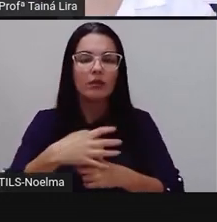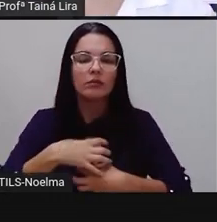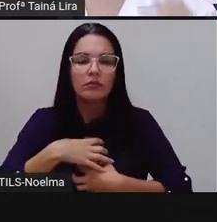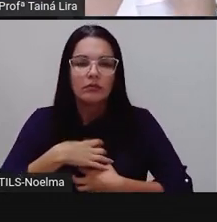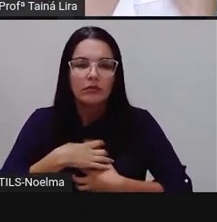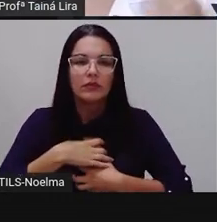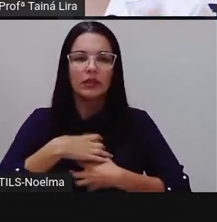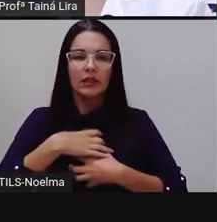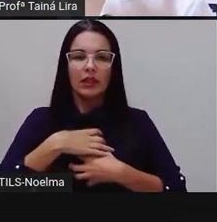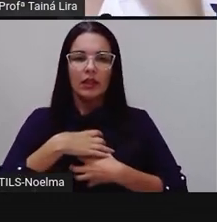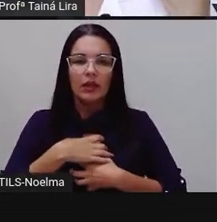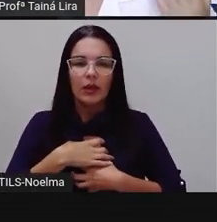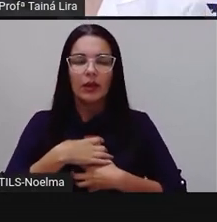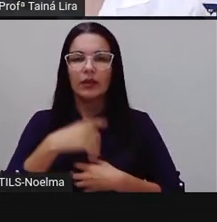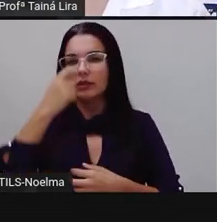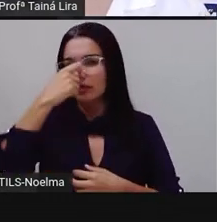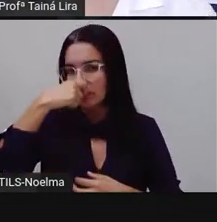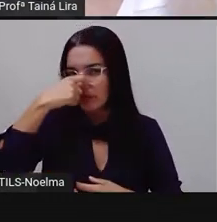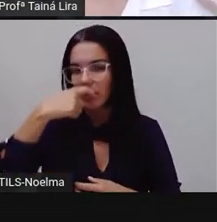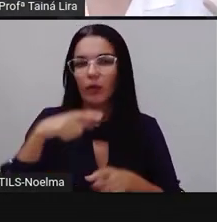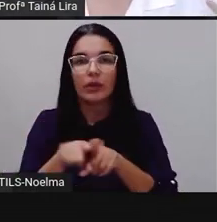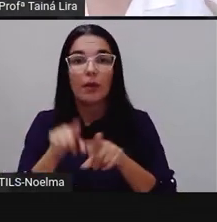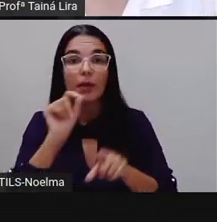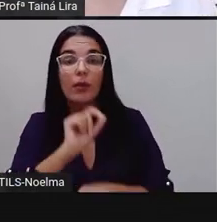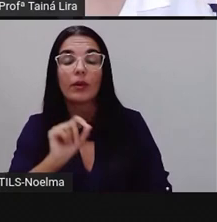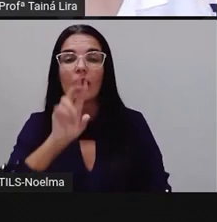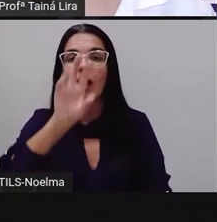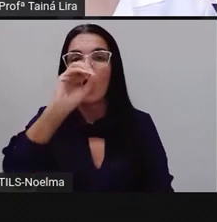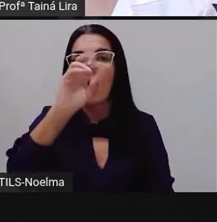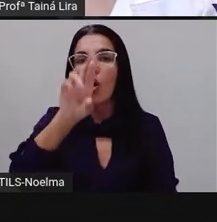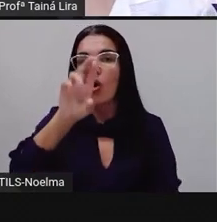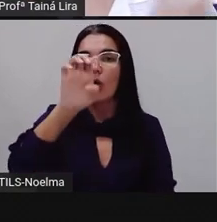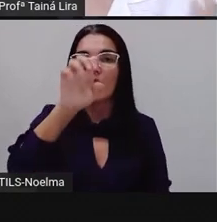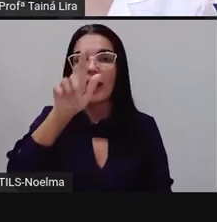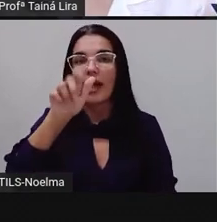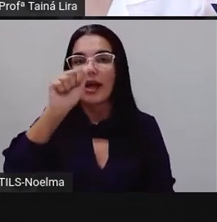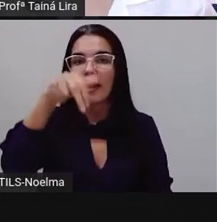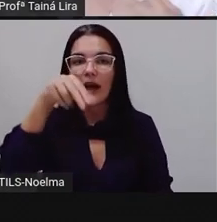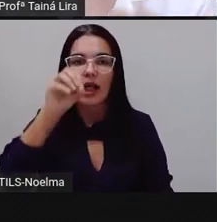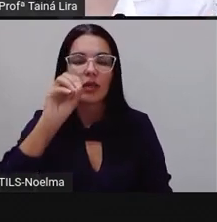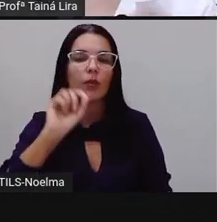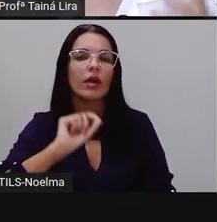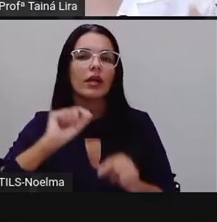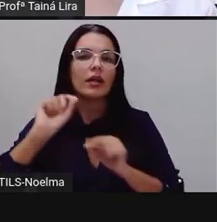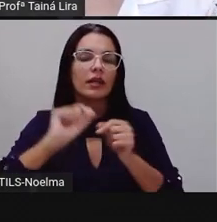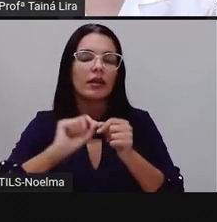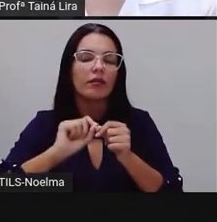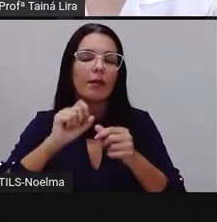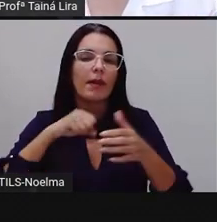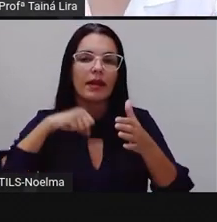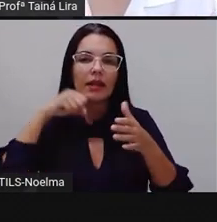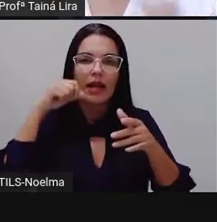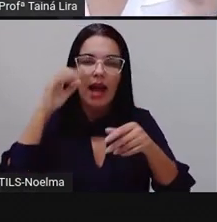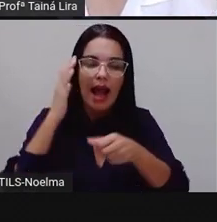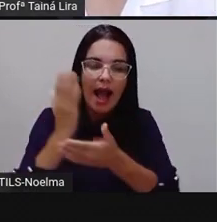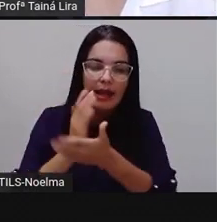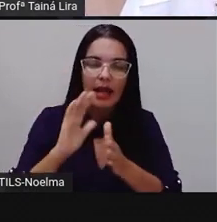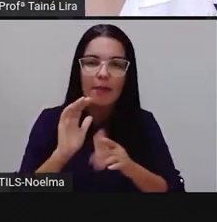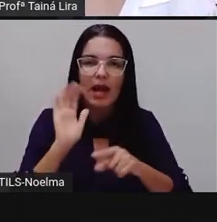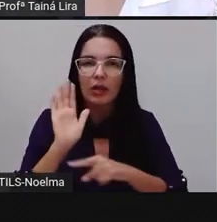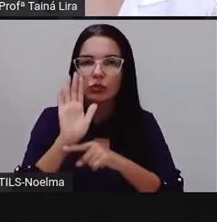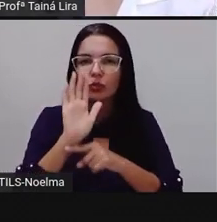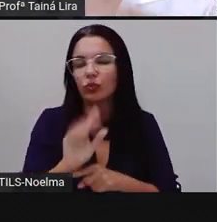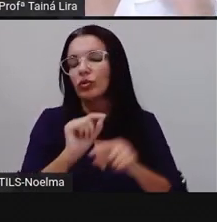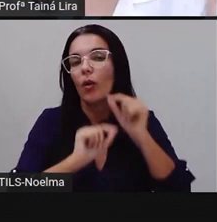resfriado, o orégano, né, que combate ali a asma, enfim. Então, existem vários tipos de